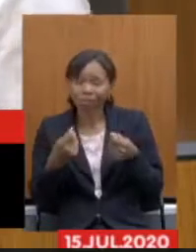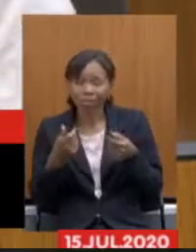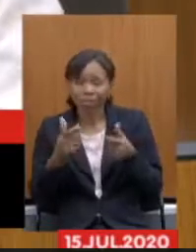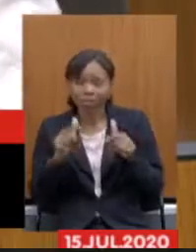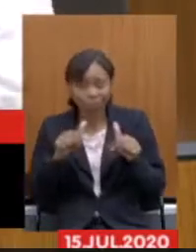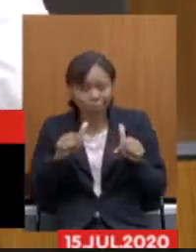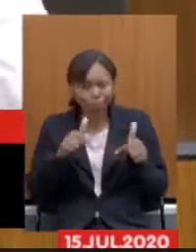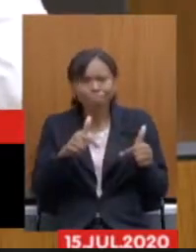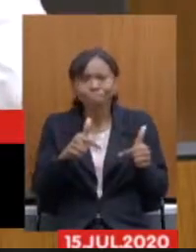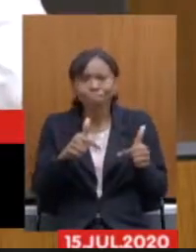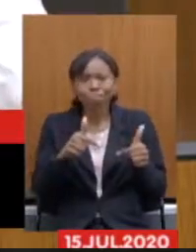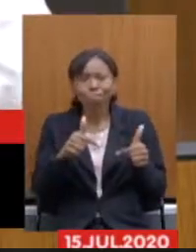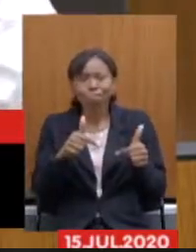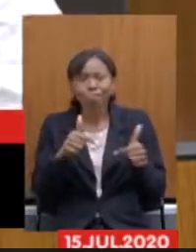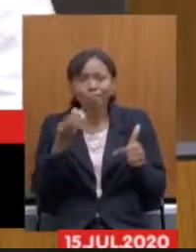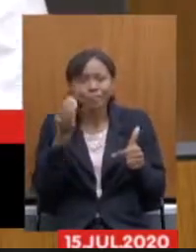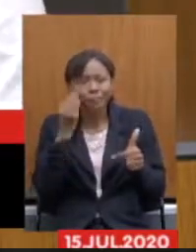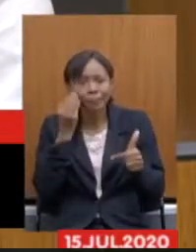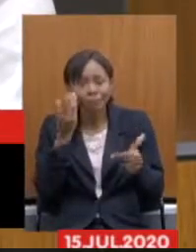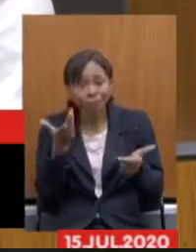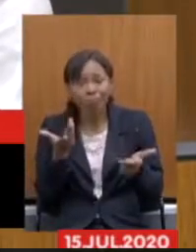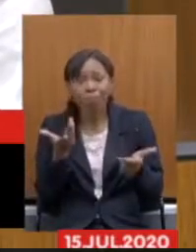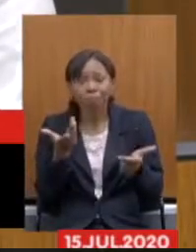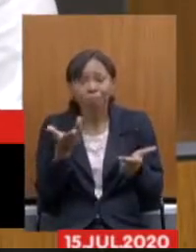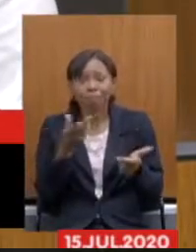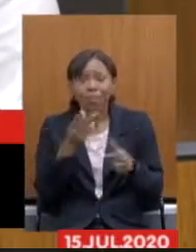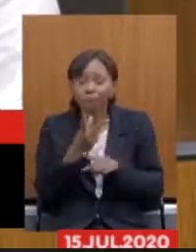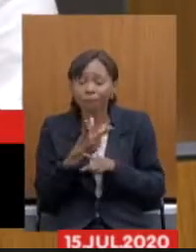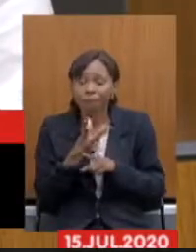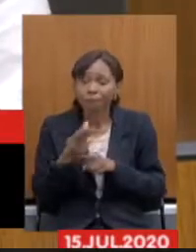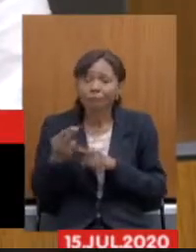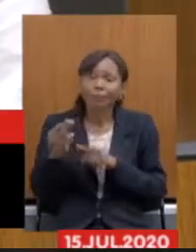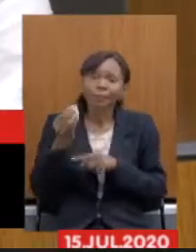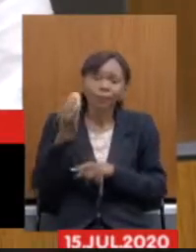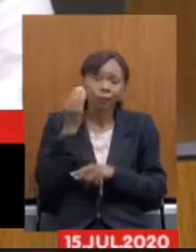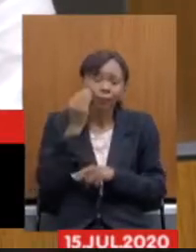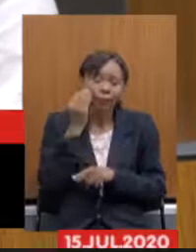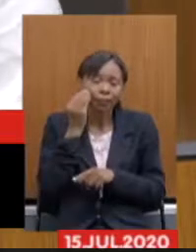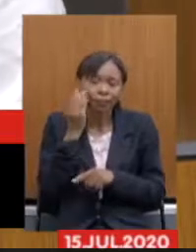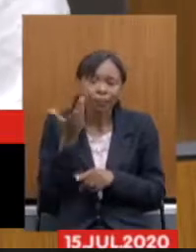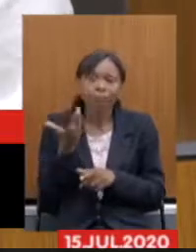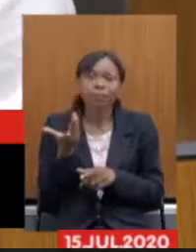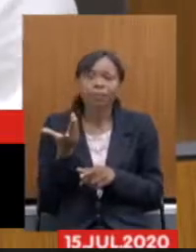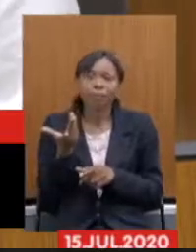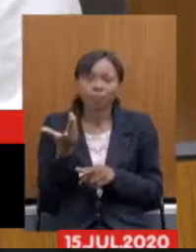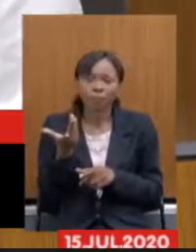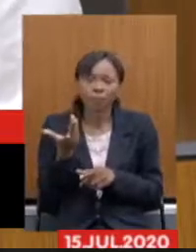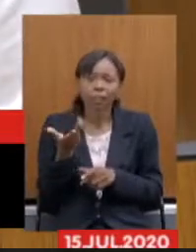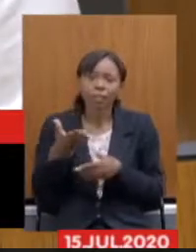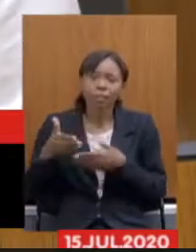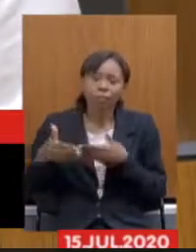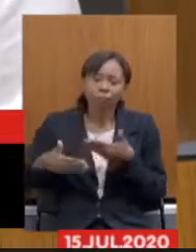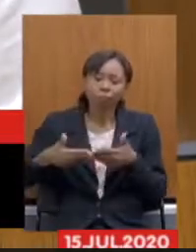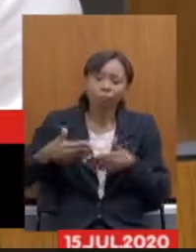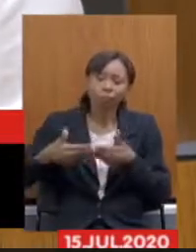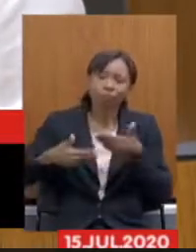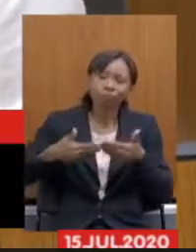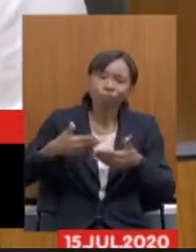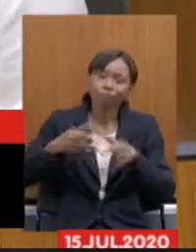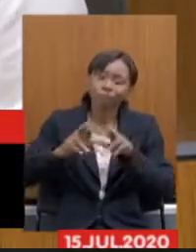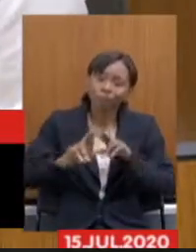possível né tentar vencer fazer dessa caminhada diferente